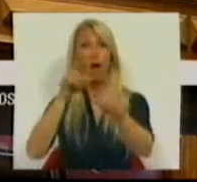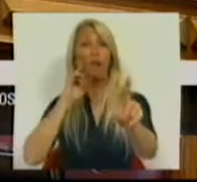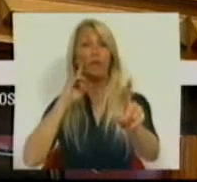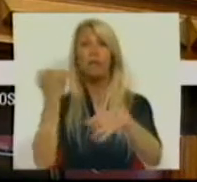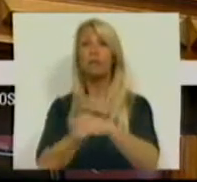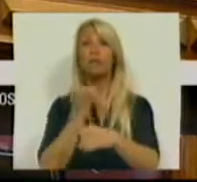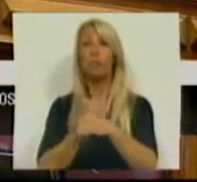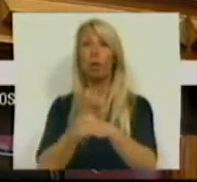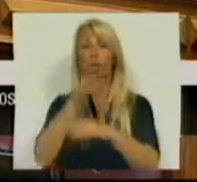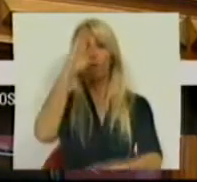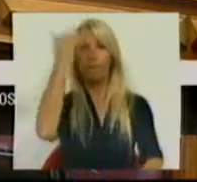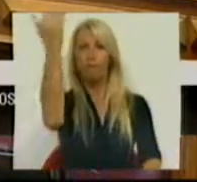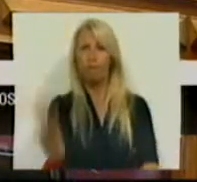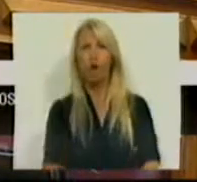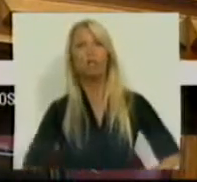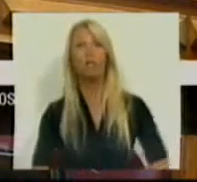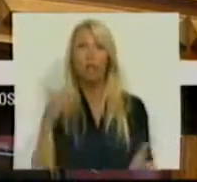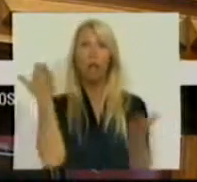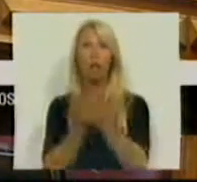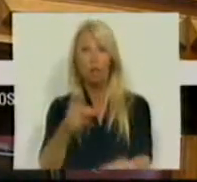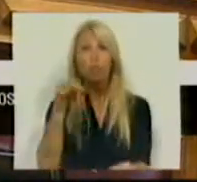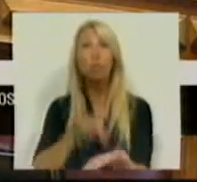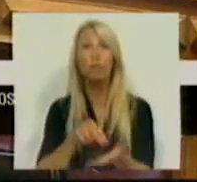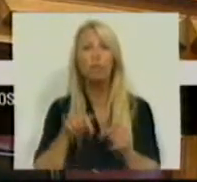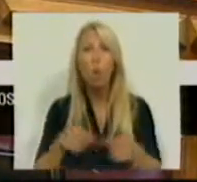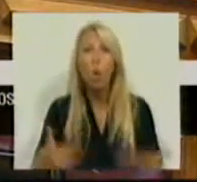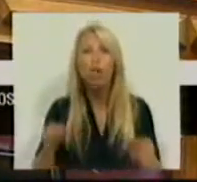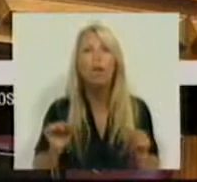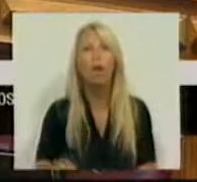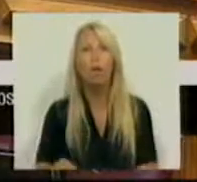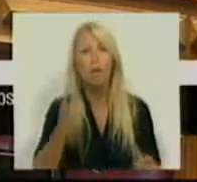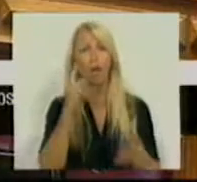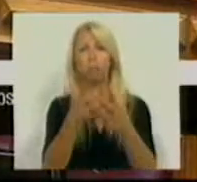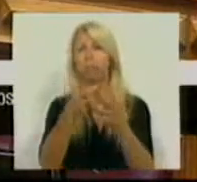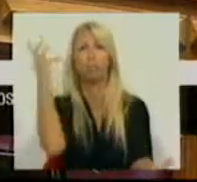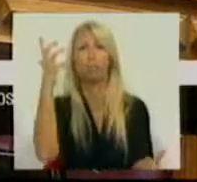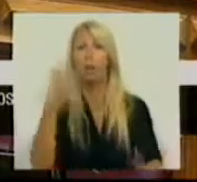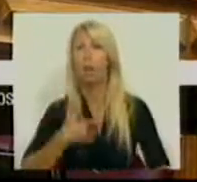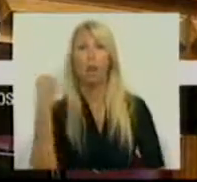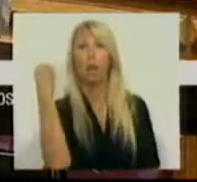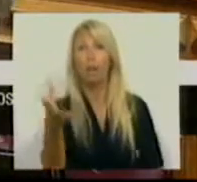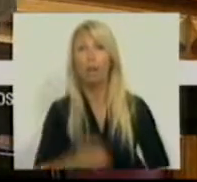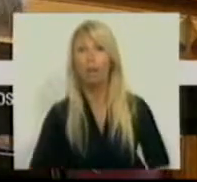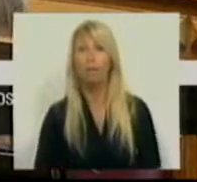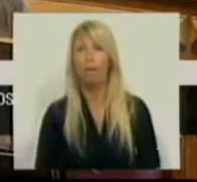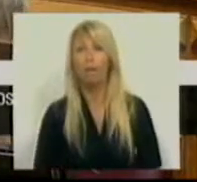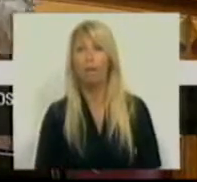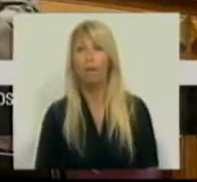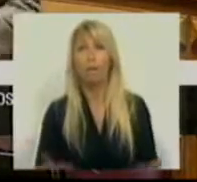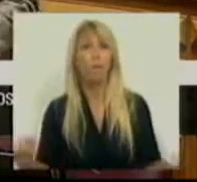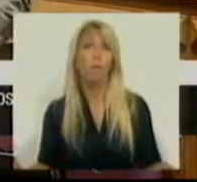vossas Excelências colocaram-nos numa posição, aliás, hoje aqui bem vincada e lamentável de a